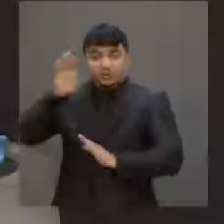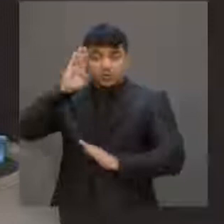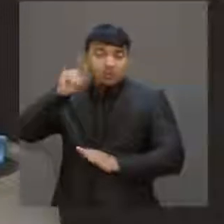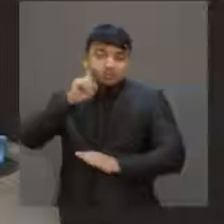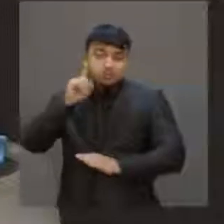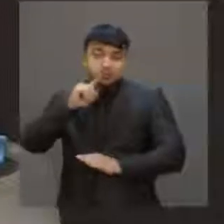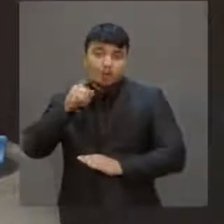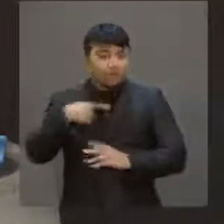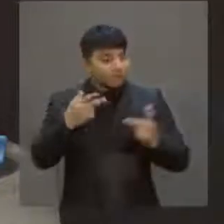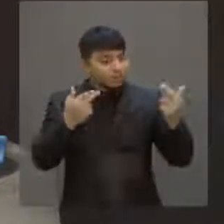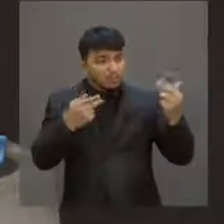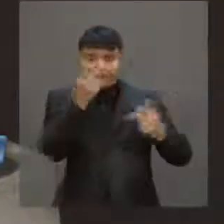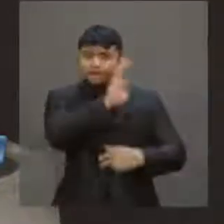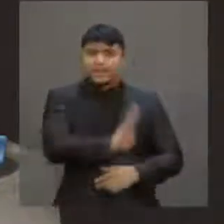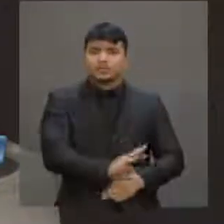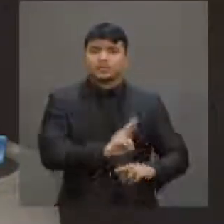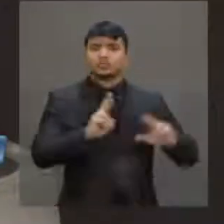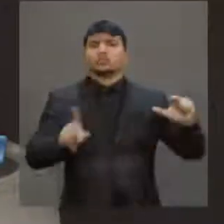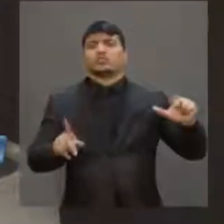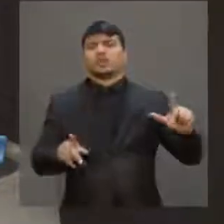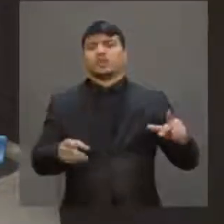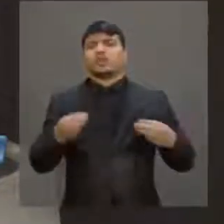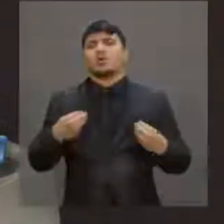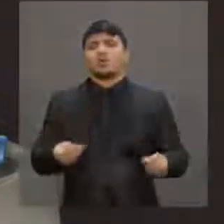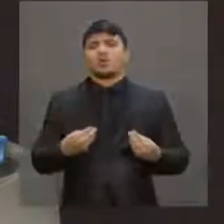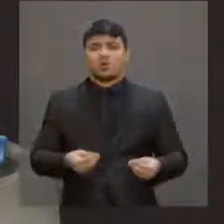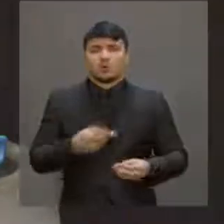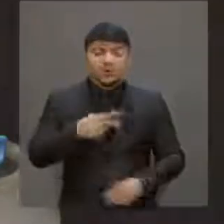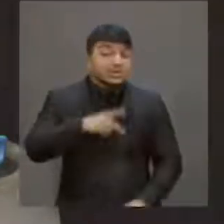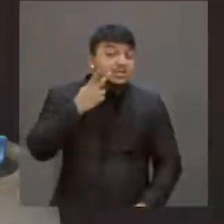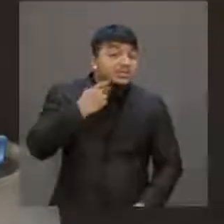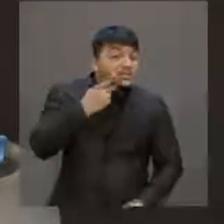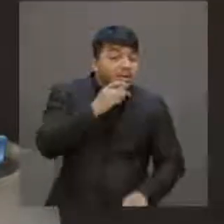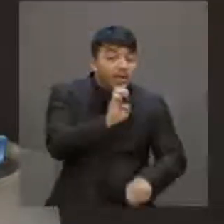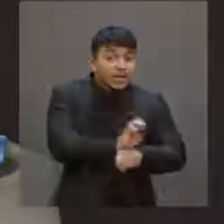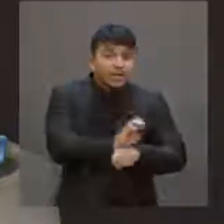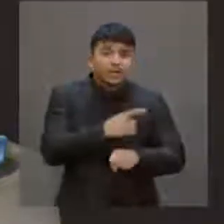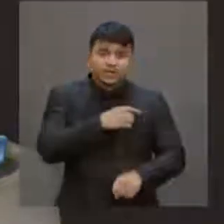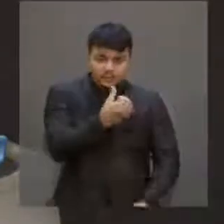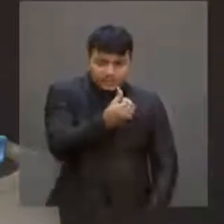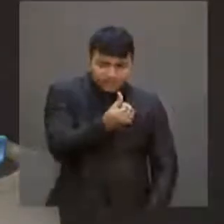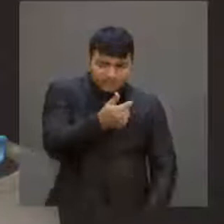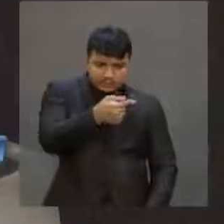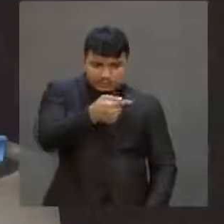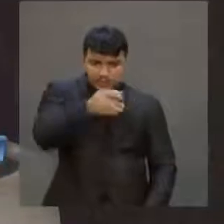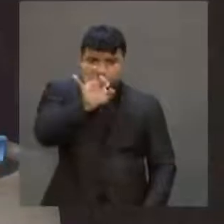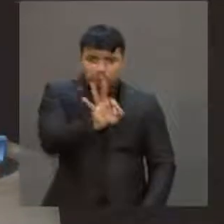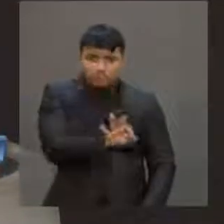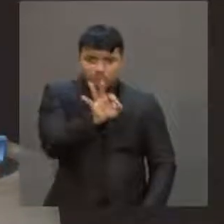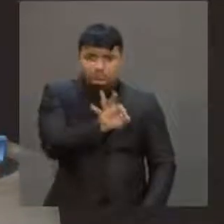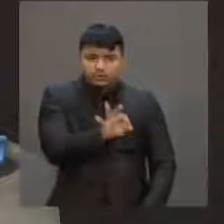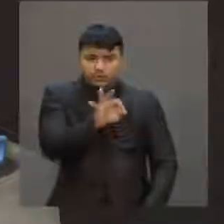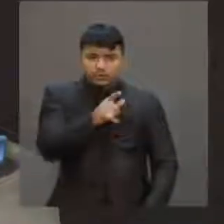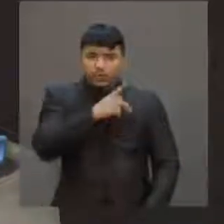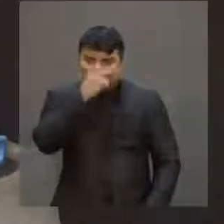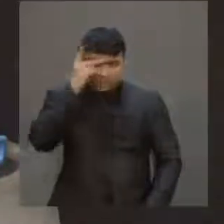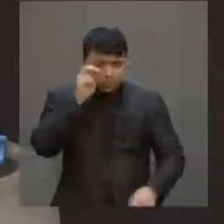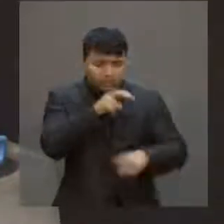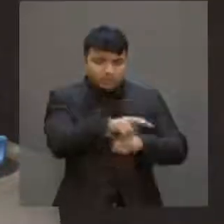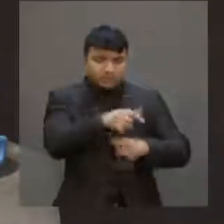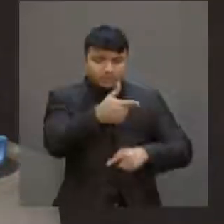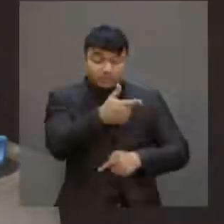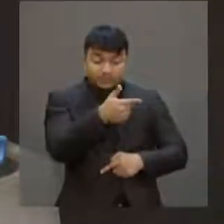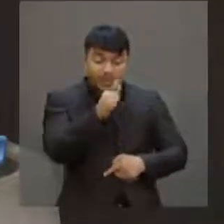trabalho e ao trabalhador. Aqui no Ceará, 67% dos postos de trabalho